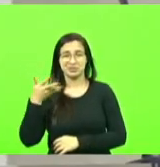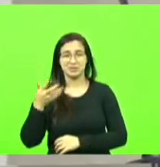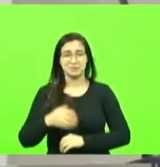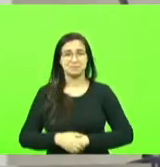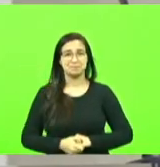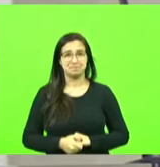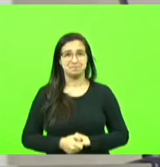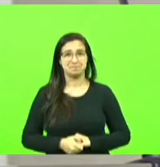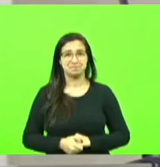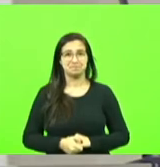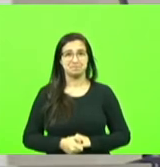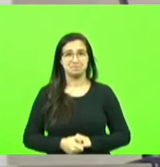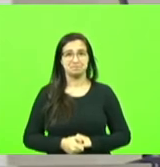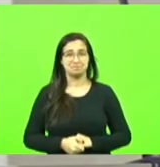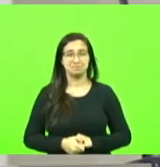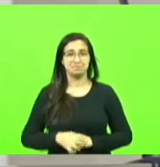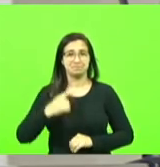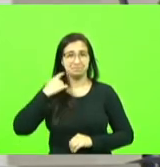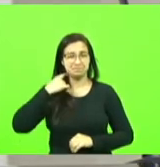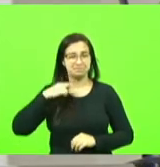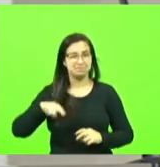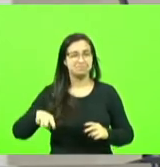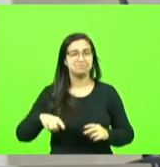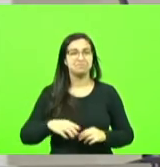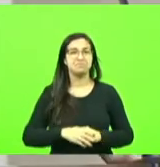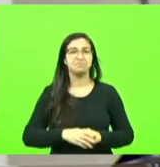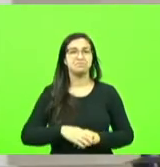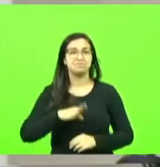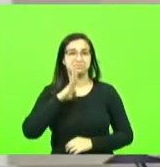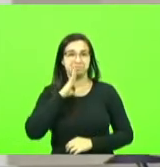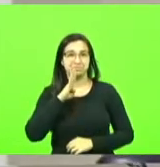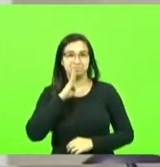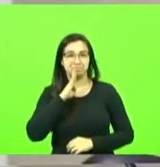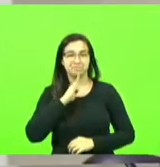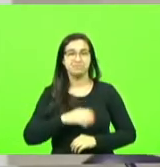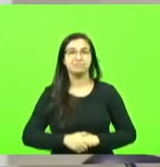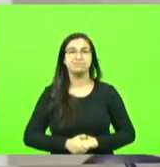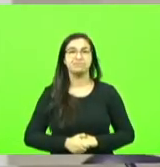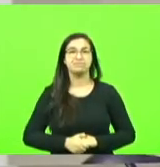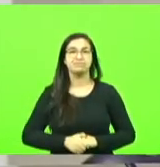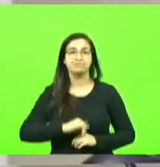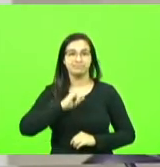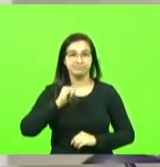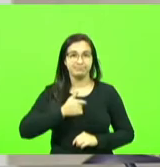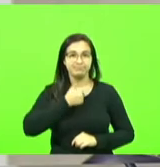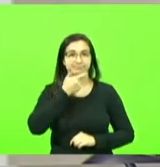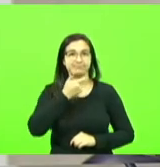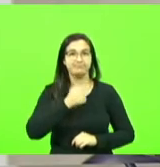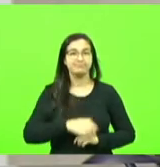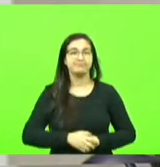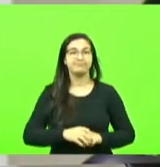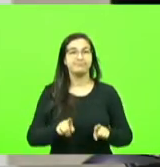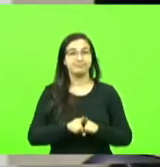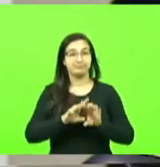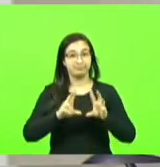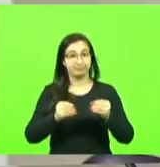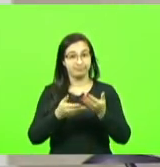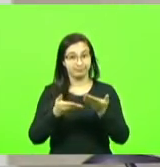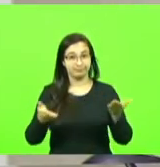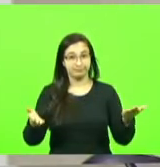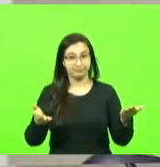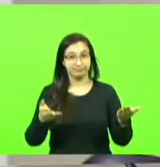Silvio Dreiv deputado Berlanda deputado Jerry e todos os deputados que estão